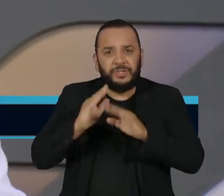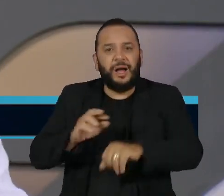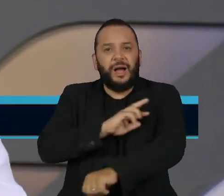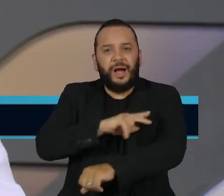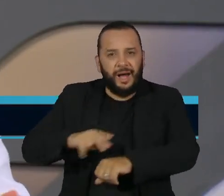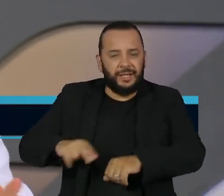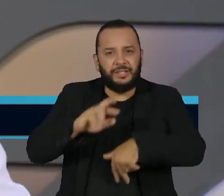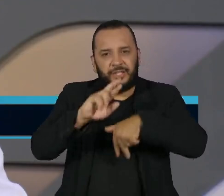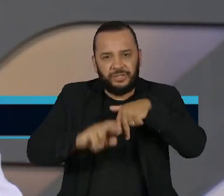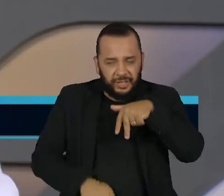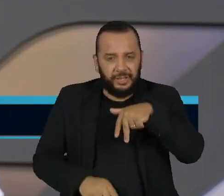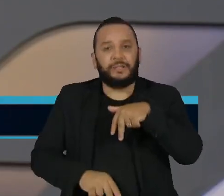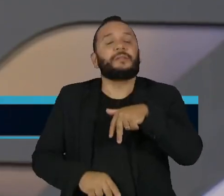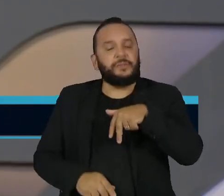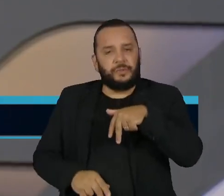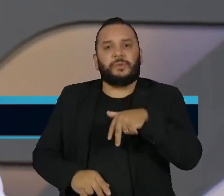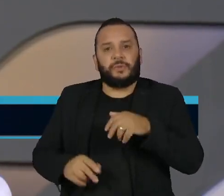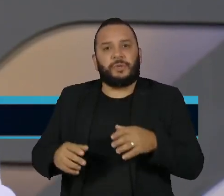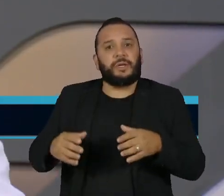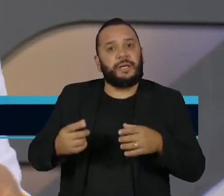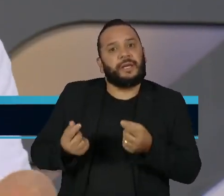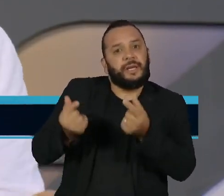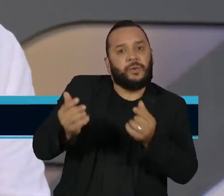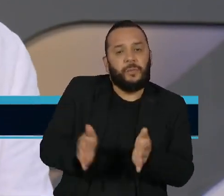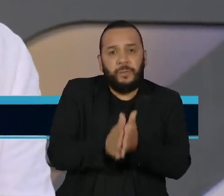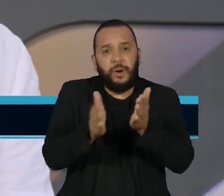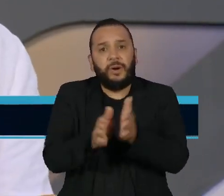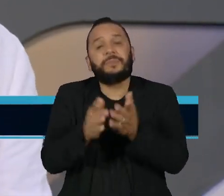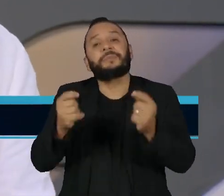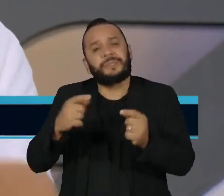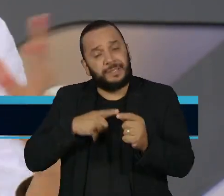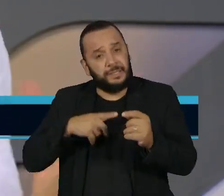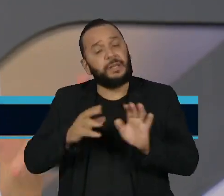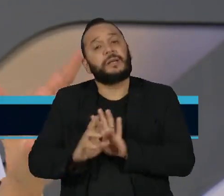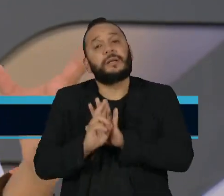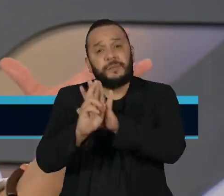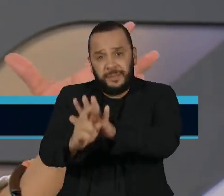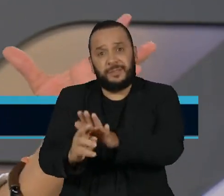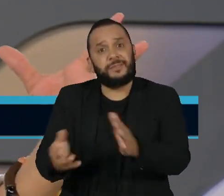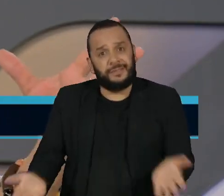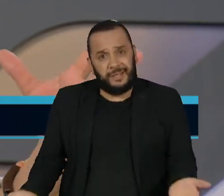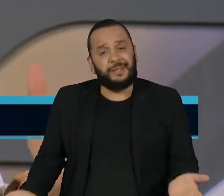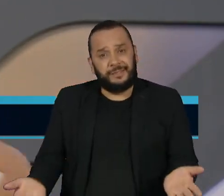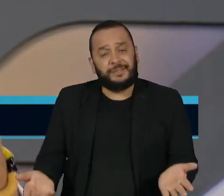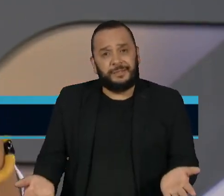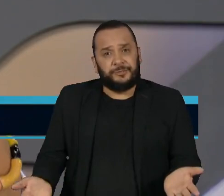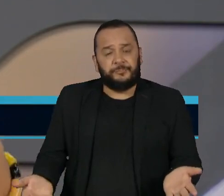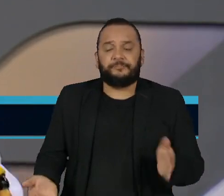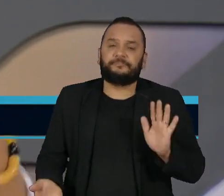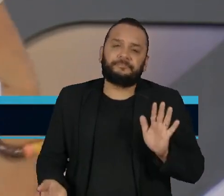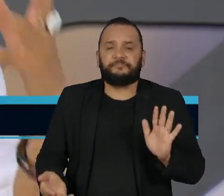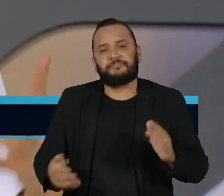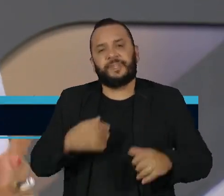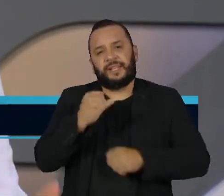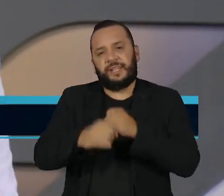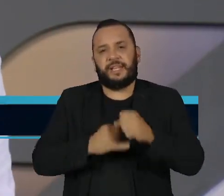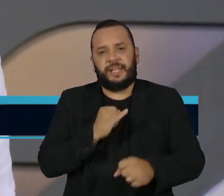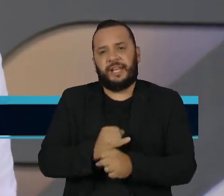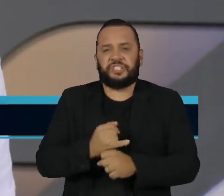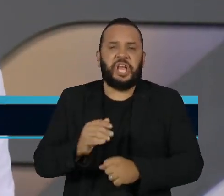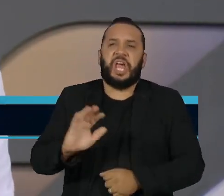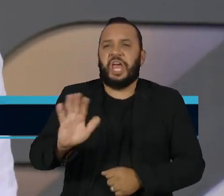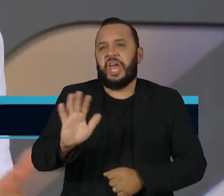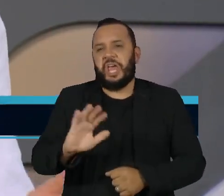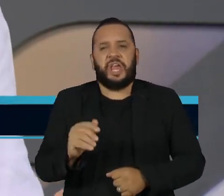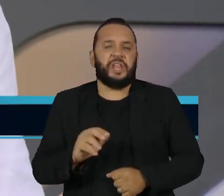importe nas decisões, eu preciso ter representatividade. E aí a gente vê um debate na internet de que, ah, essa não pode ser uma